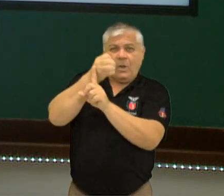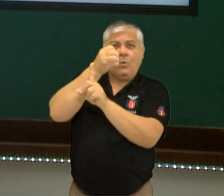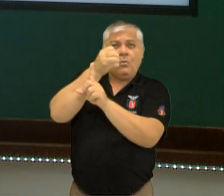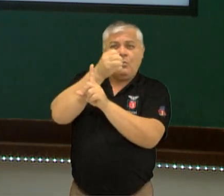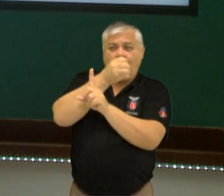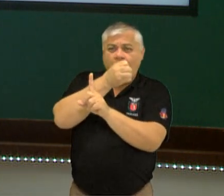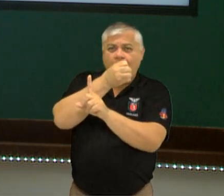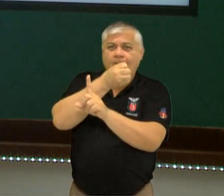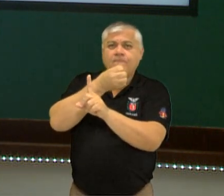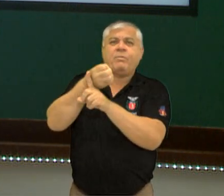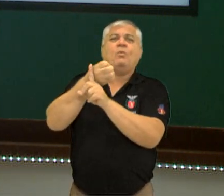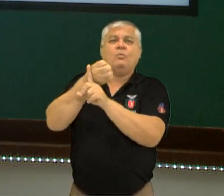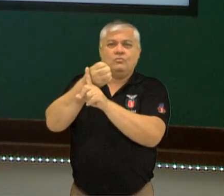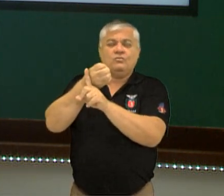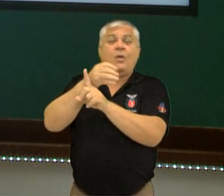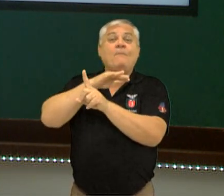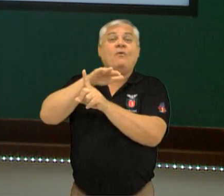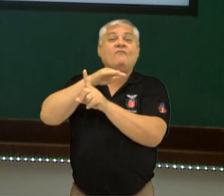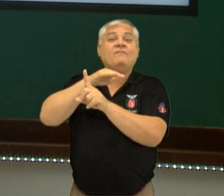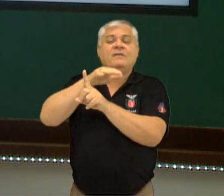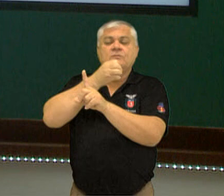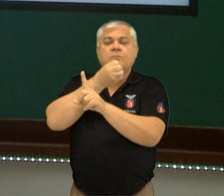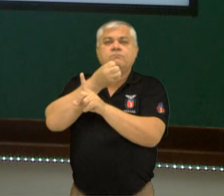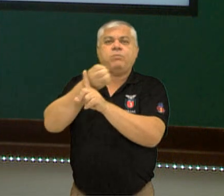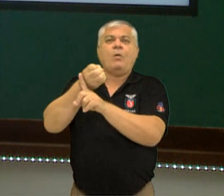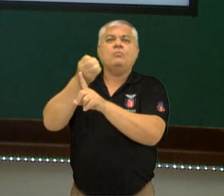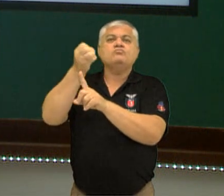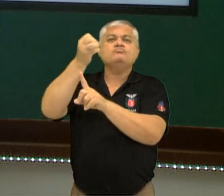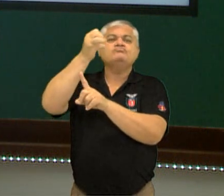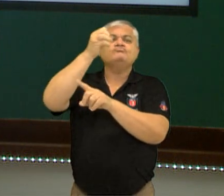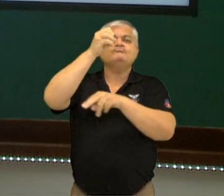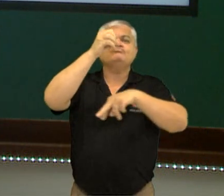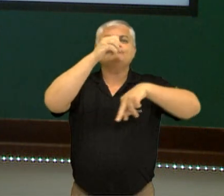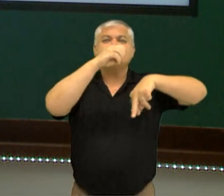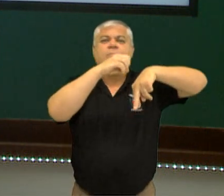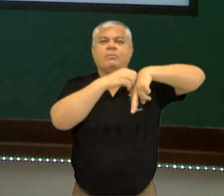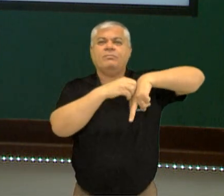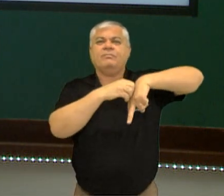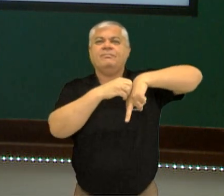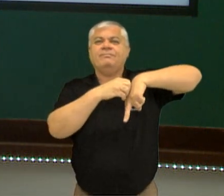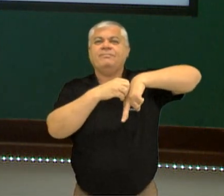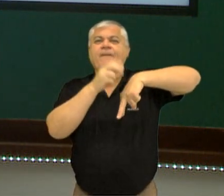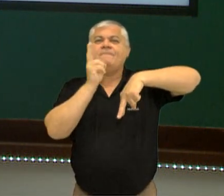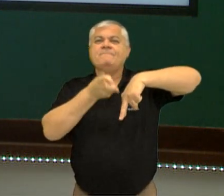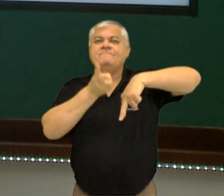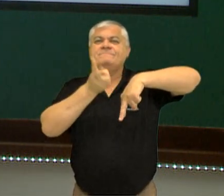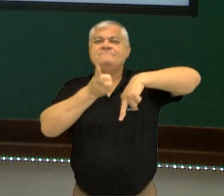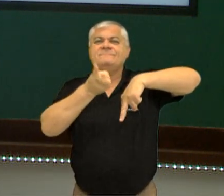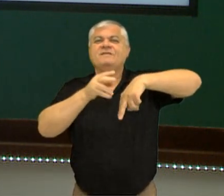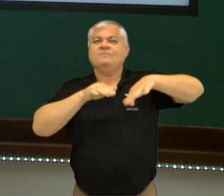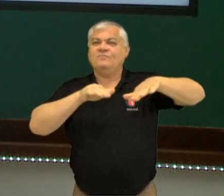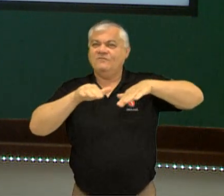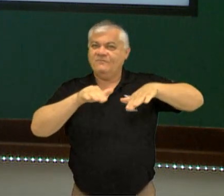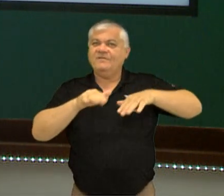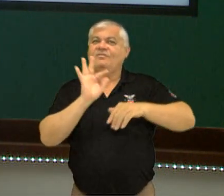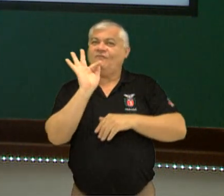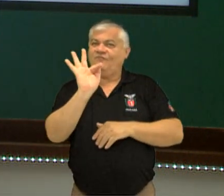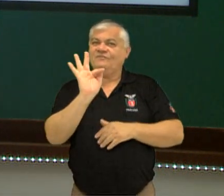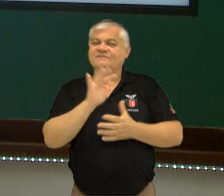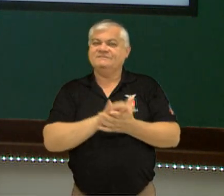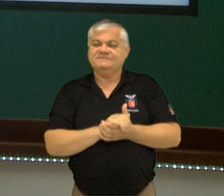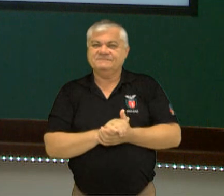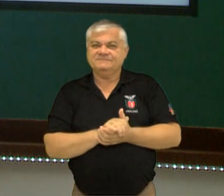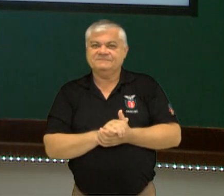A bola já tinha uma quantidade de movimento, houve a conservação dessa força aí, certo?